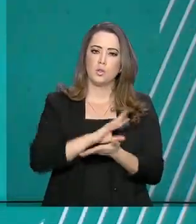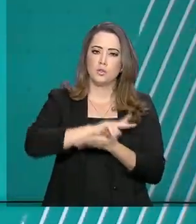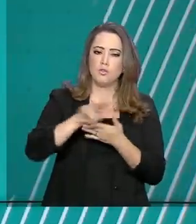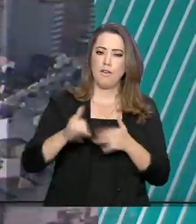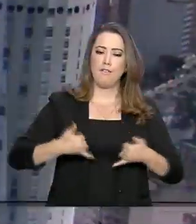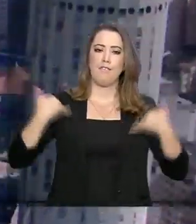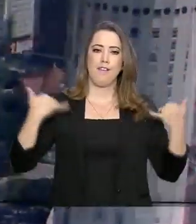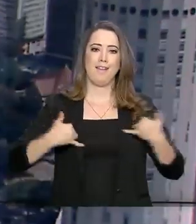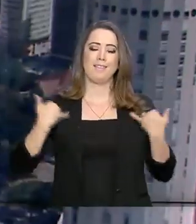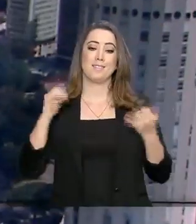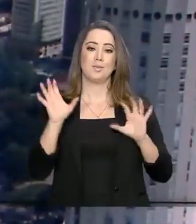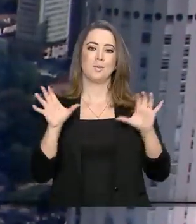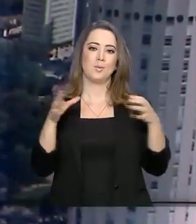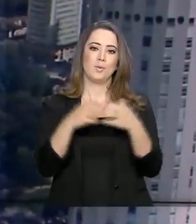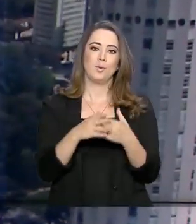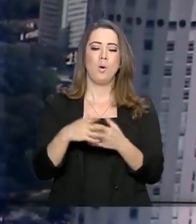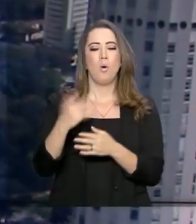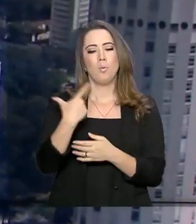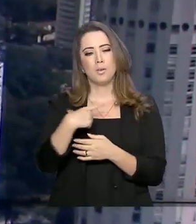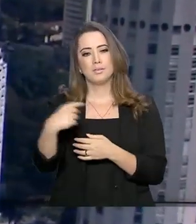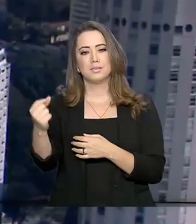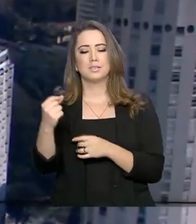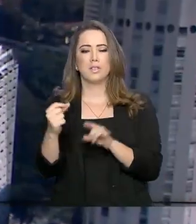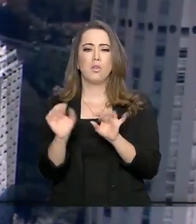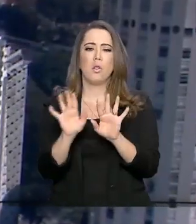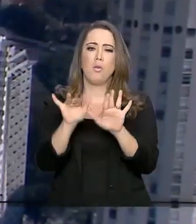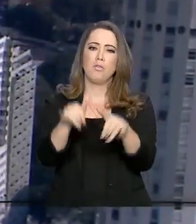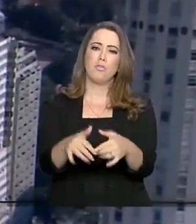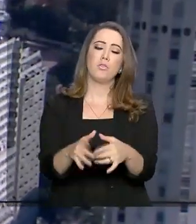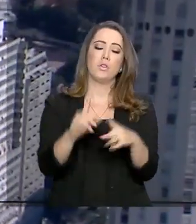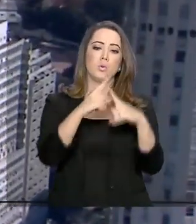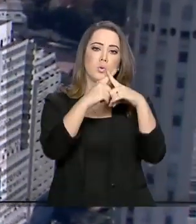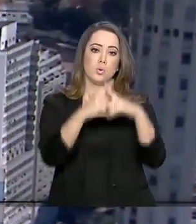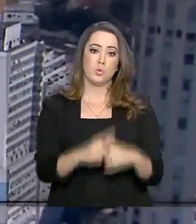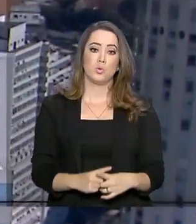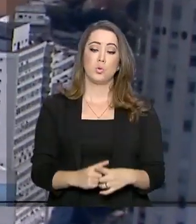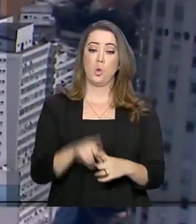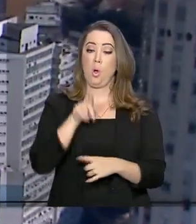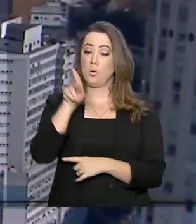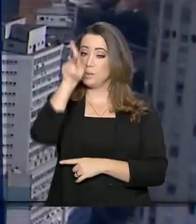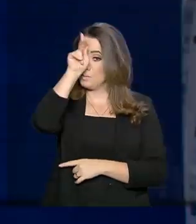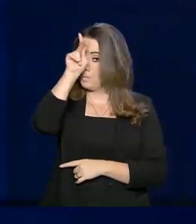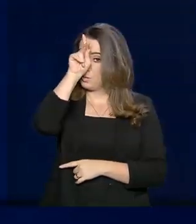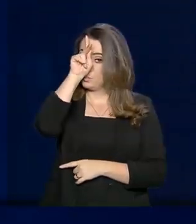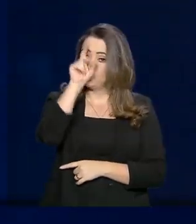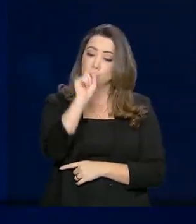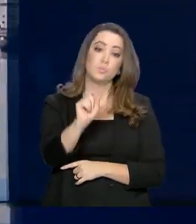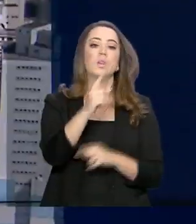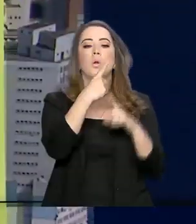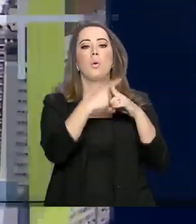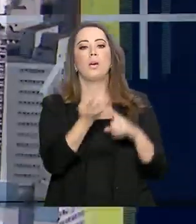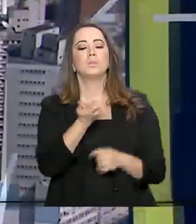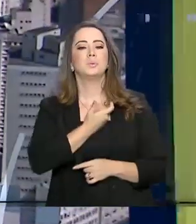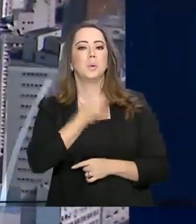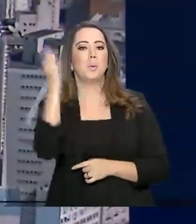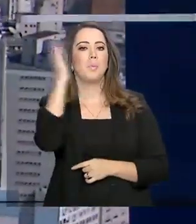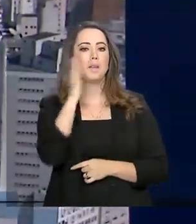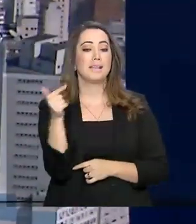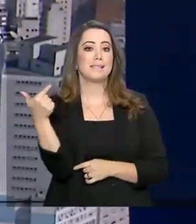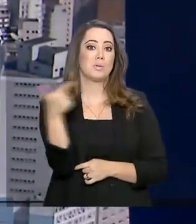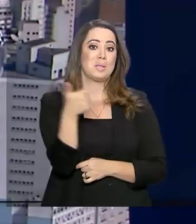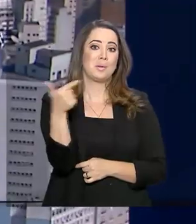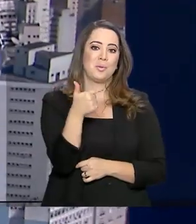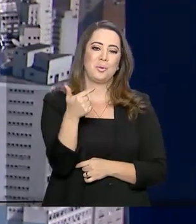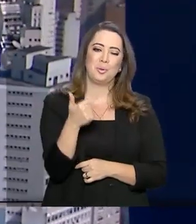festa dos atletas ontem na despedida dos Jogos Pan-Americanos de Lima, no Peru. No quadro geral de medalhas, o Brasil ficou em